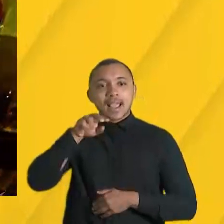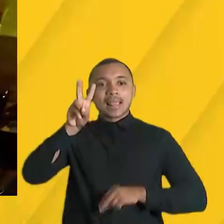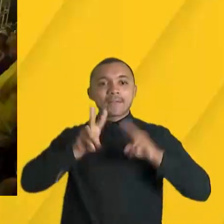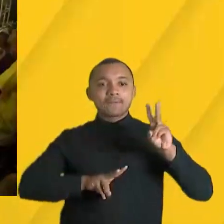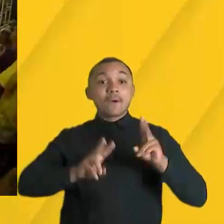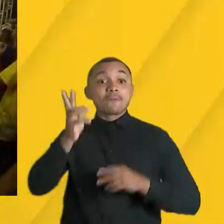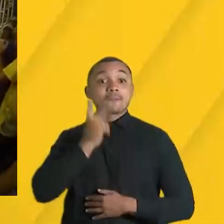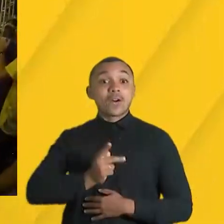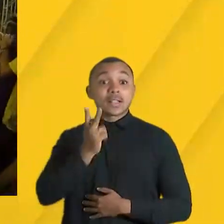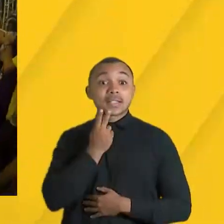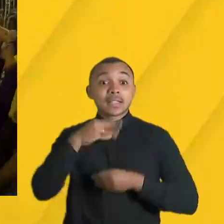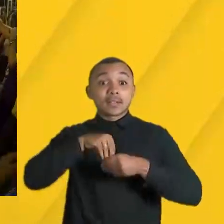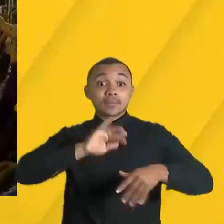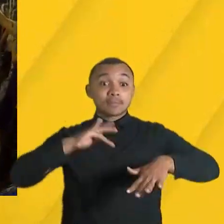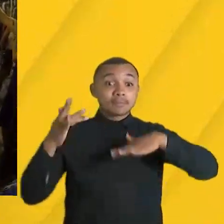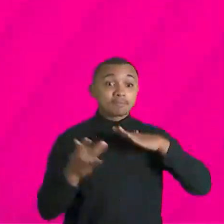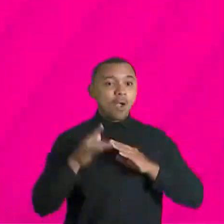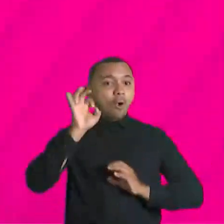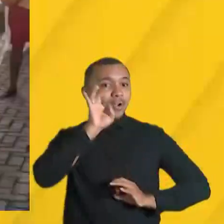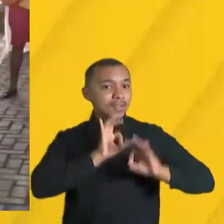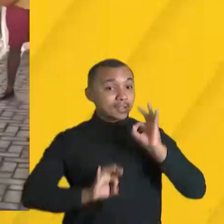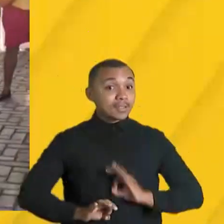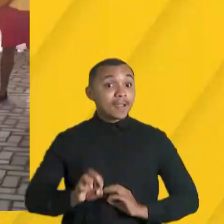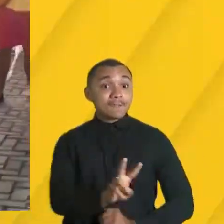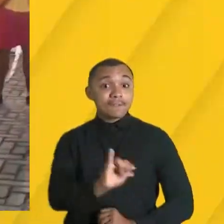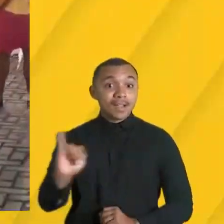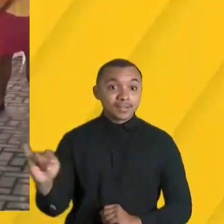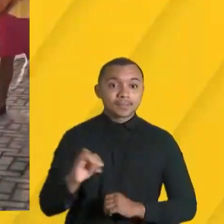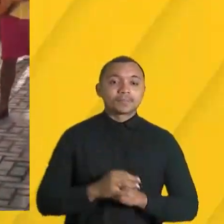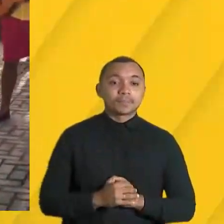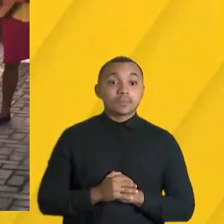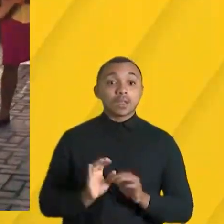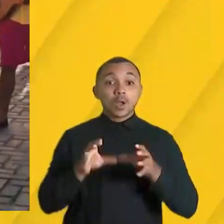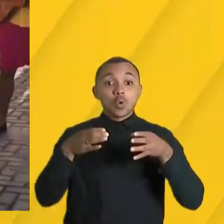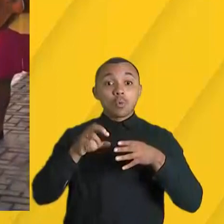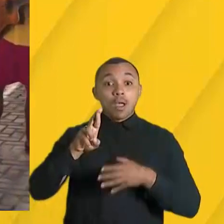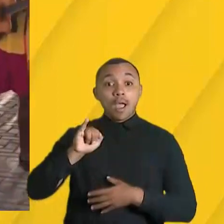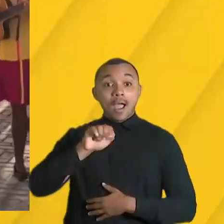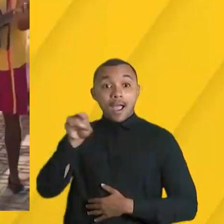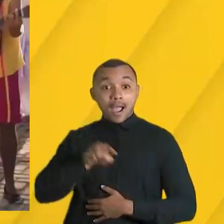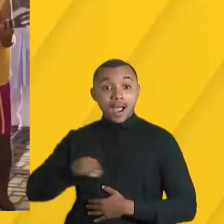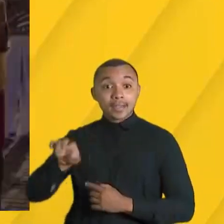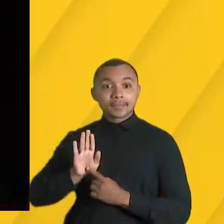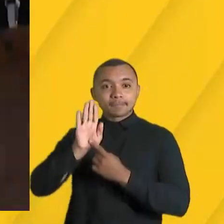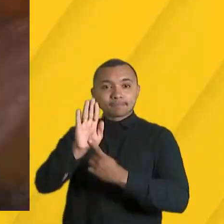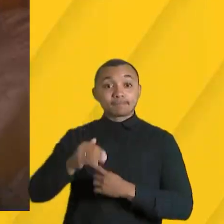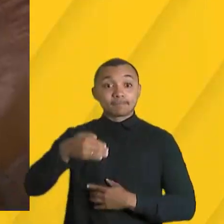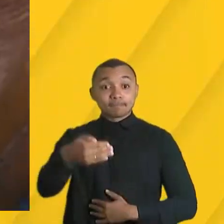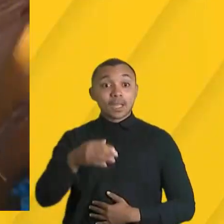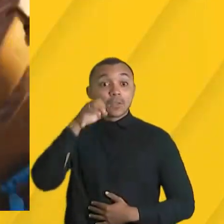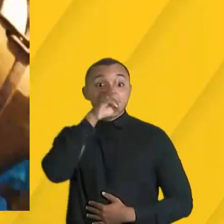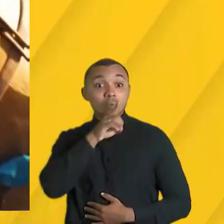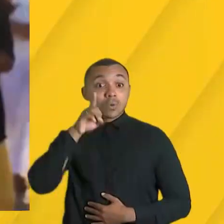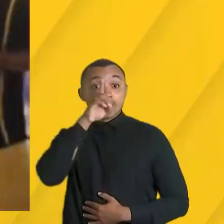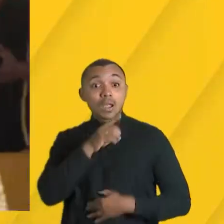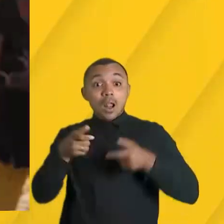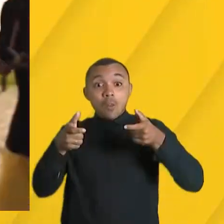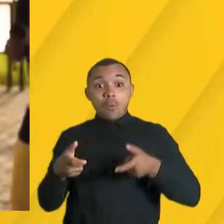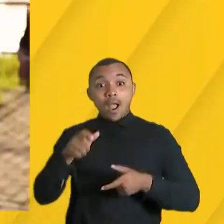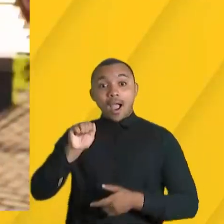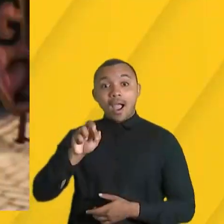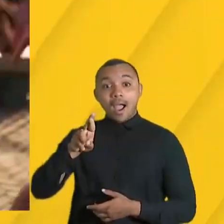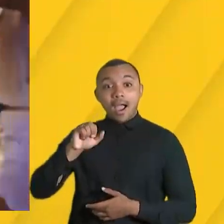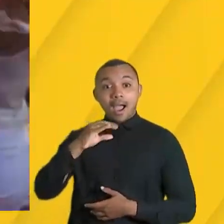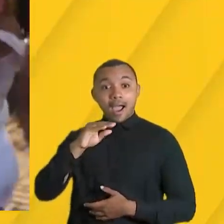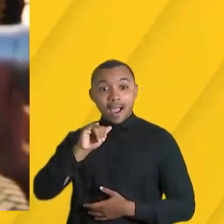fantasia, taco glitter e se joga! O grupo Raízes do Griô se apresenta nesse domingo no centro de Aracati com os